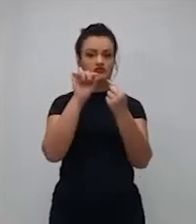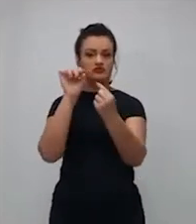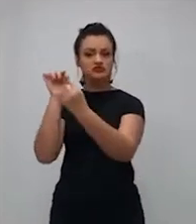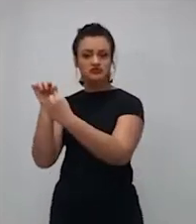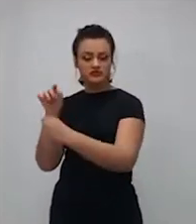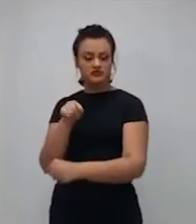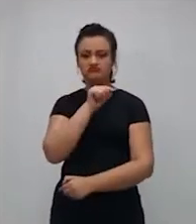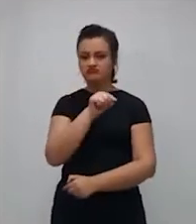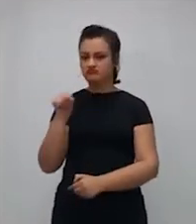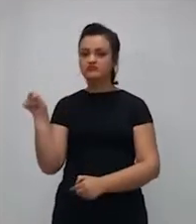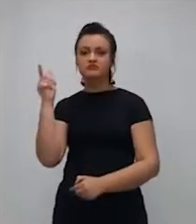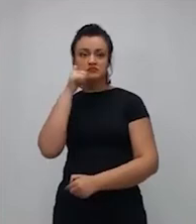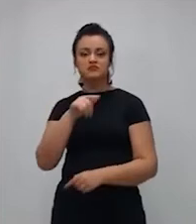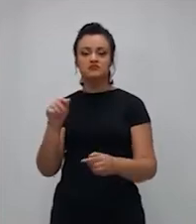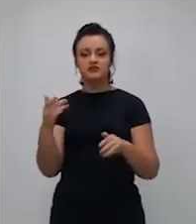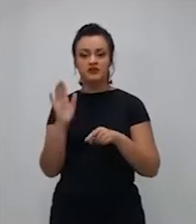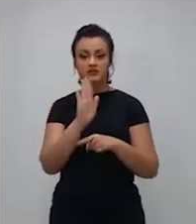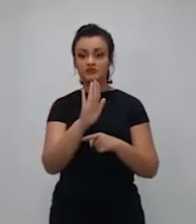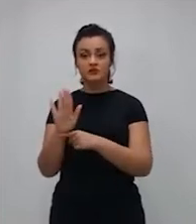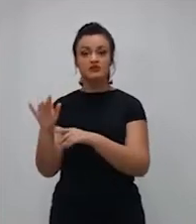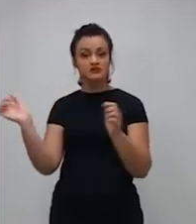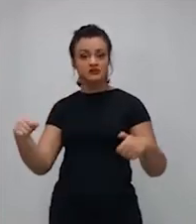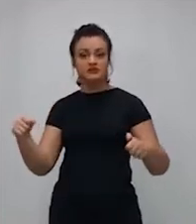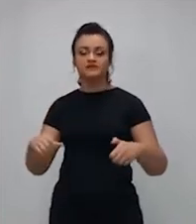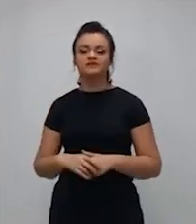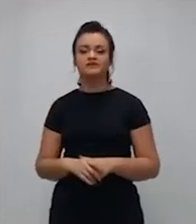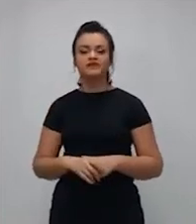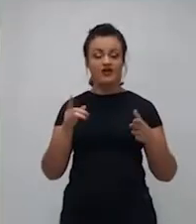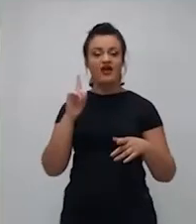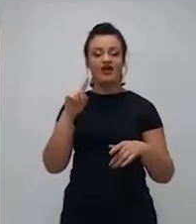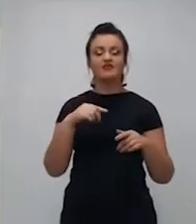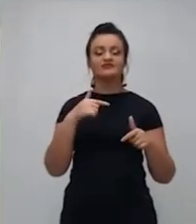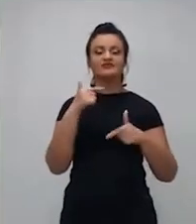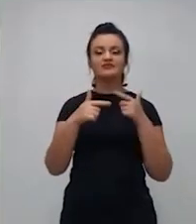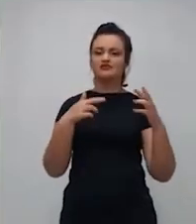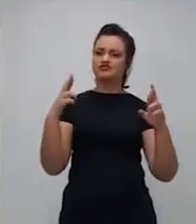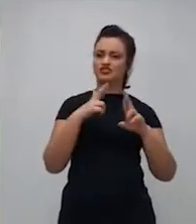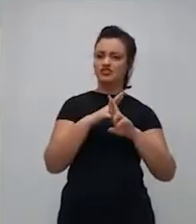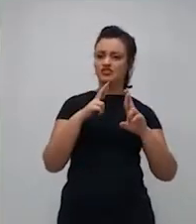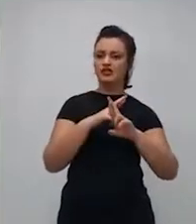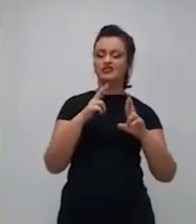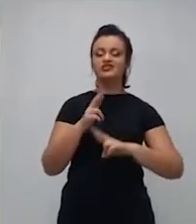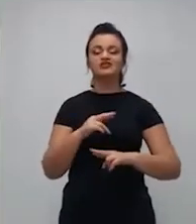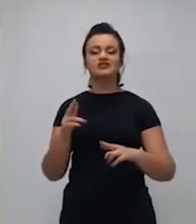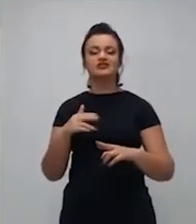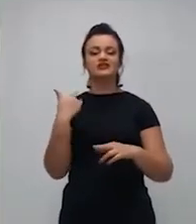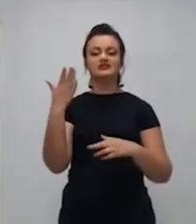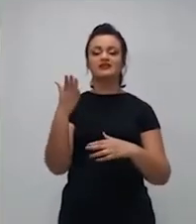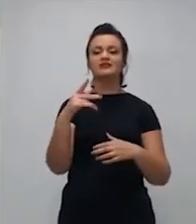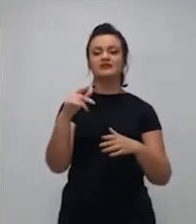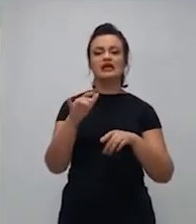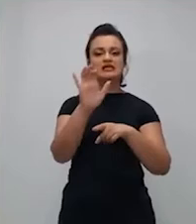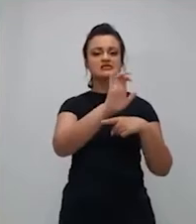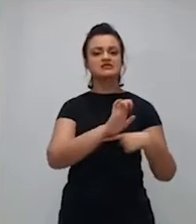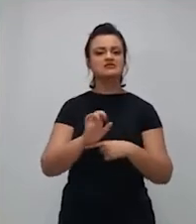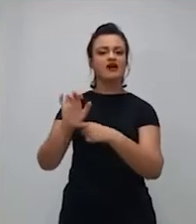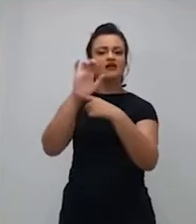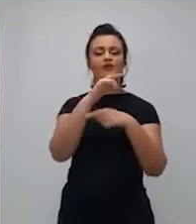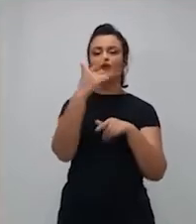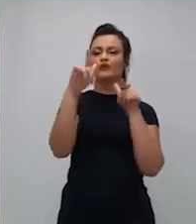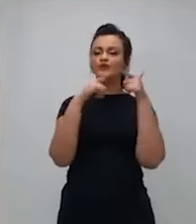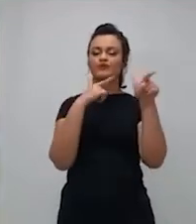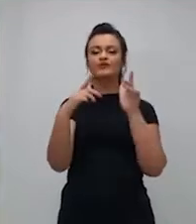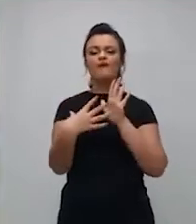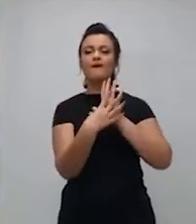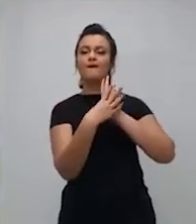Ambiente, Beatriz Carneiro. Em debate, a Agenda 2030, um conjunto de ações acordadas que orientam os